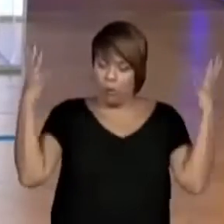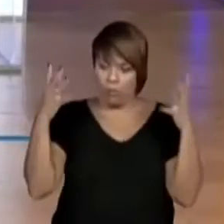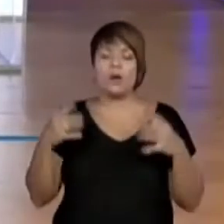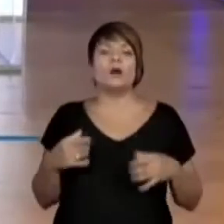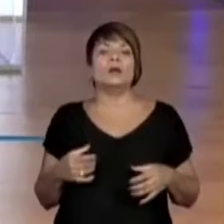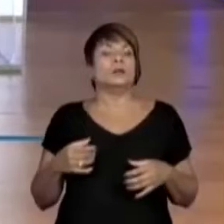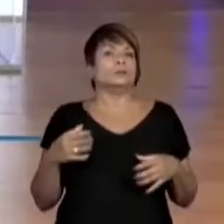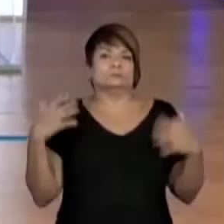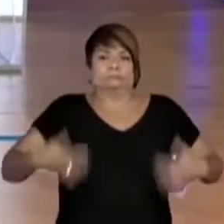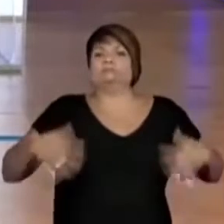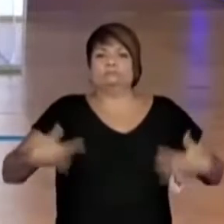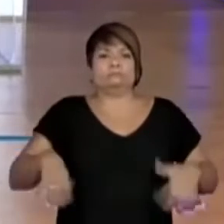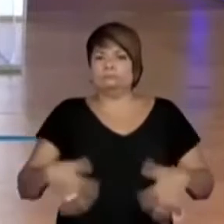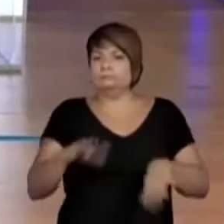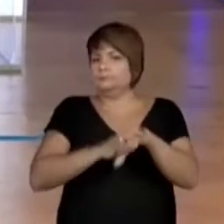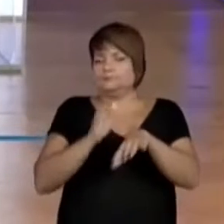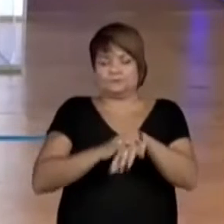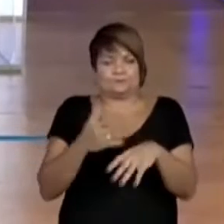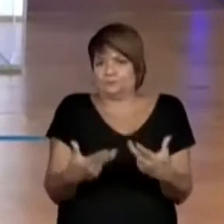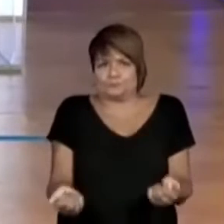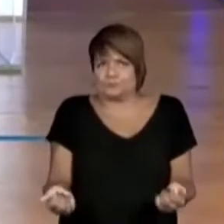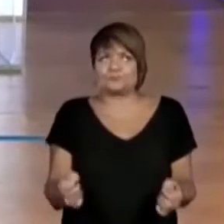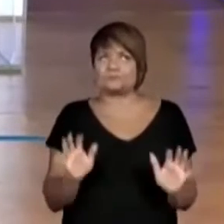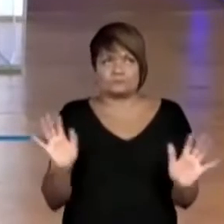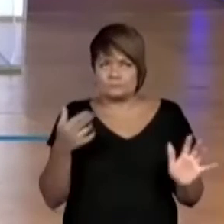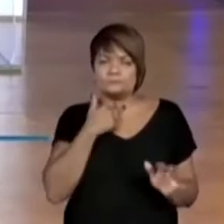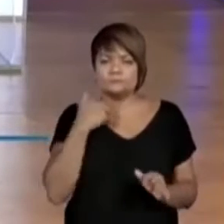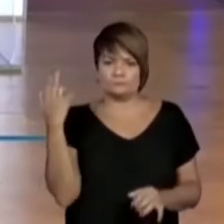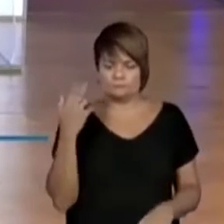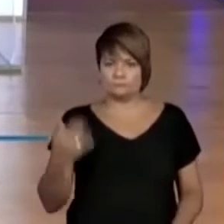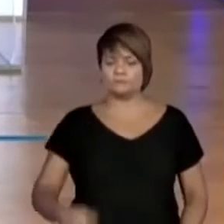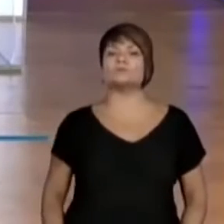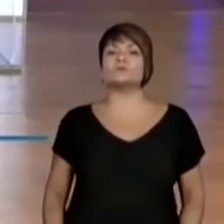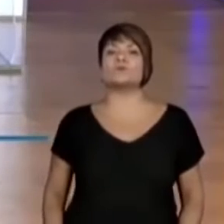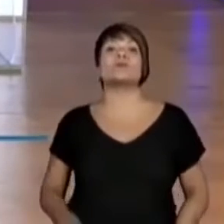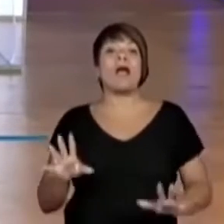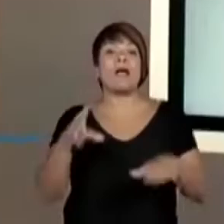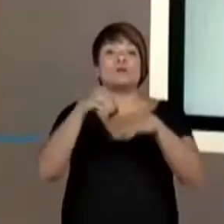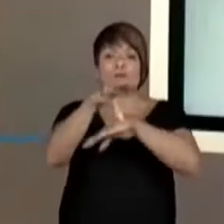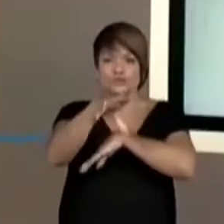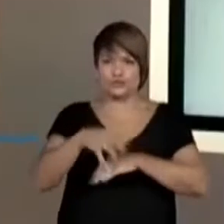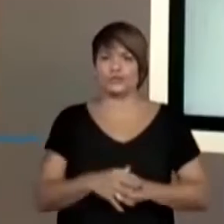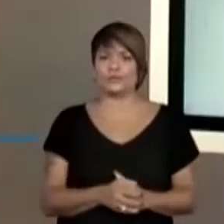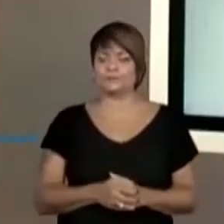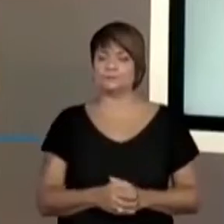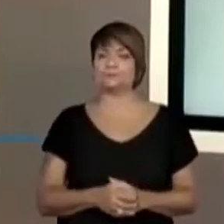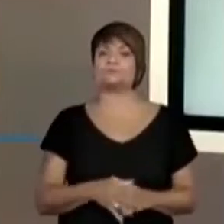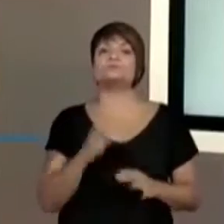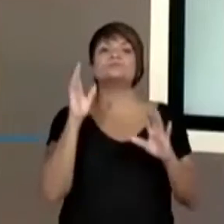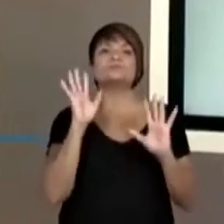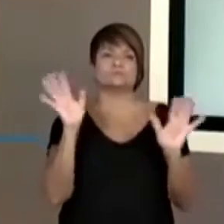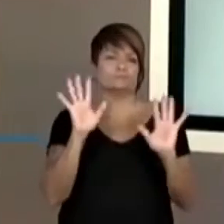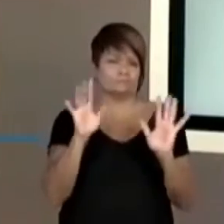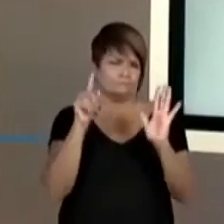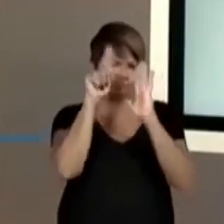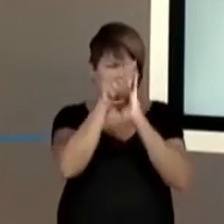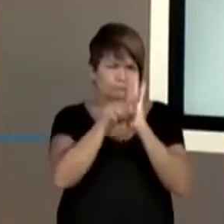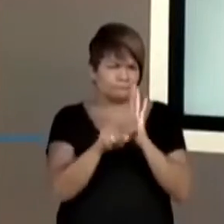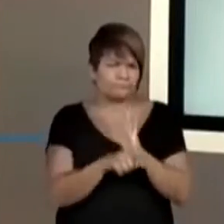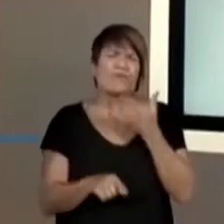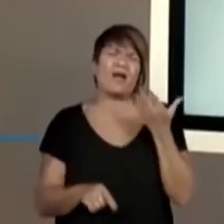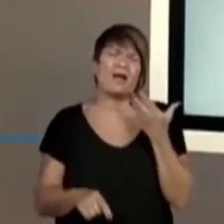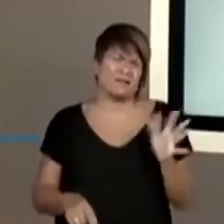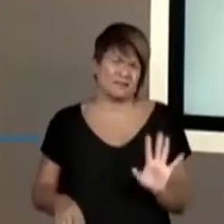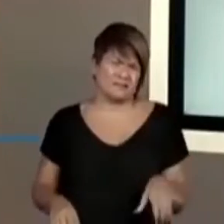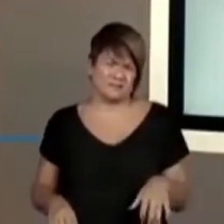fica muita coisa para fazer. Então, o ideal é já ir fazendo, pessoal. Ah, e uma dica. As perguntinhas, pessoal, são super fáceis, entendeu?